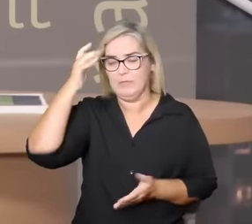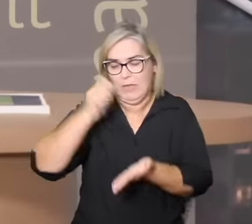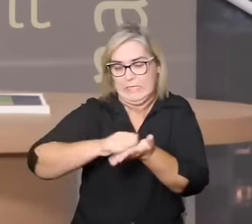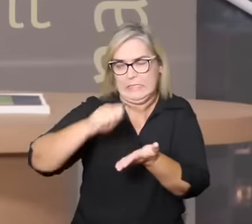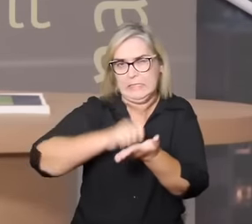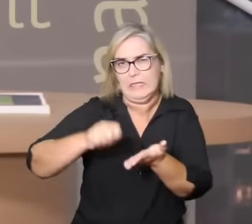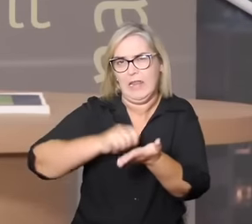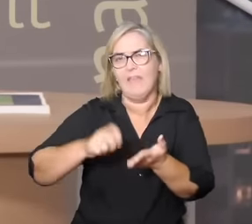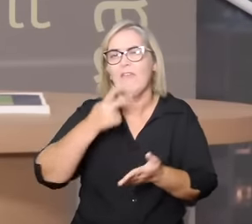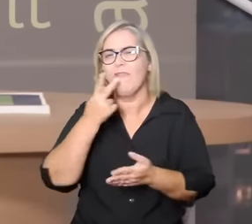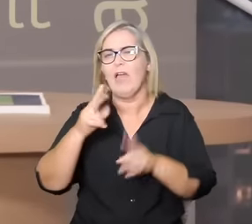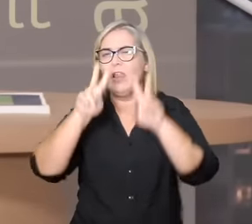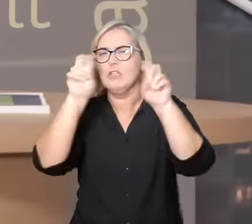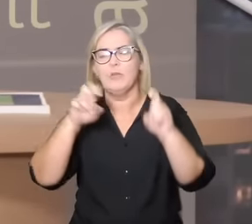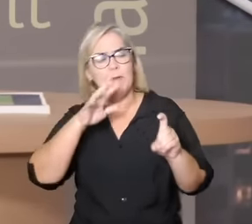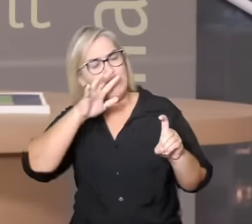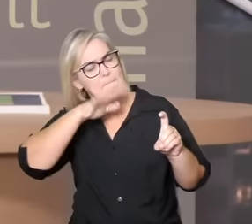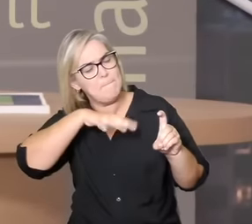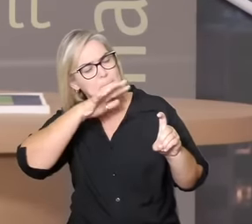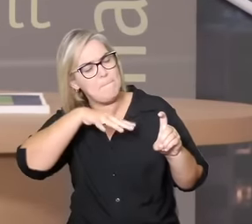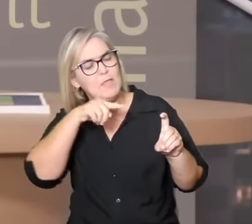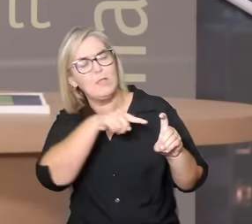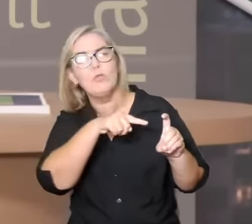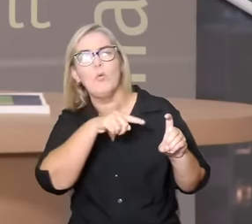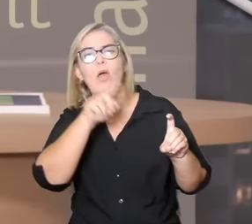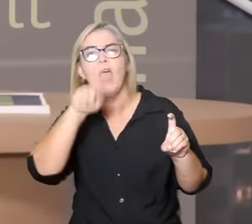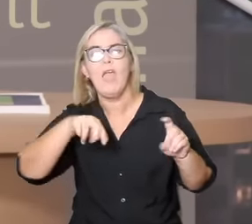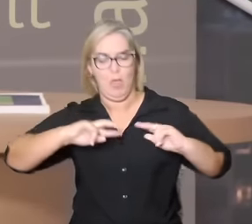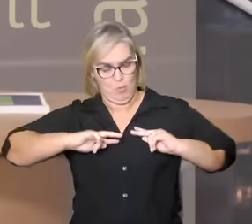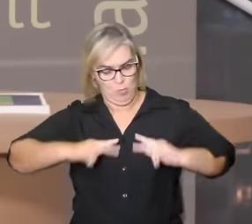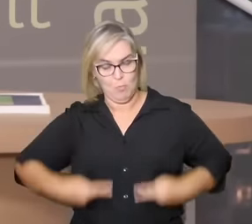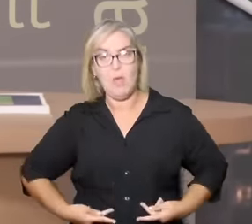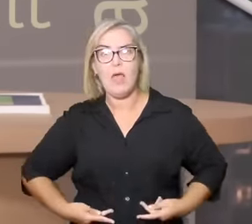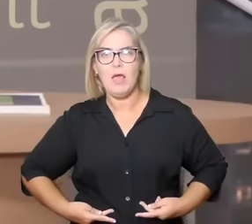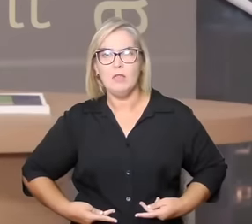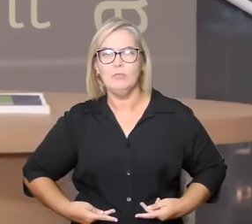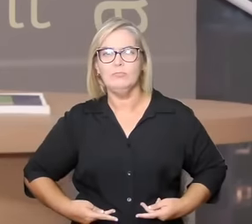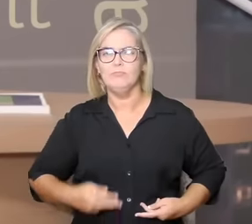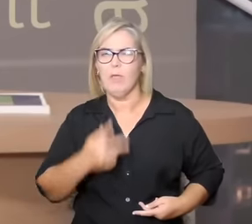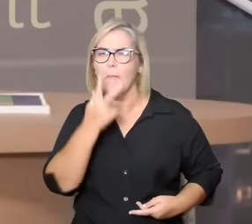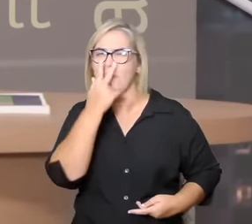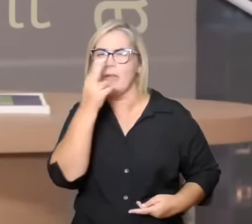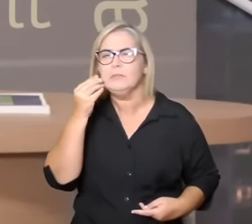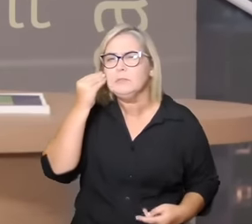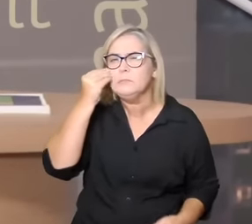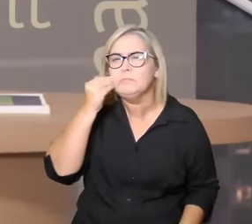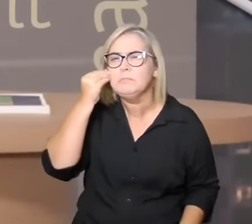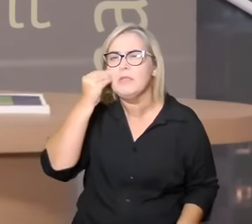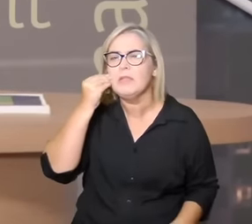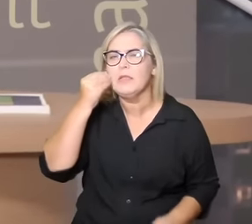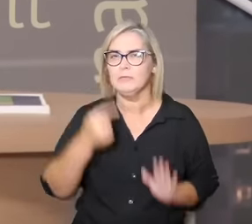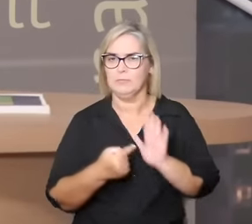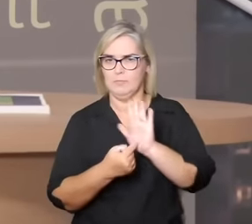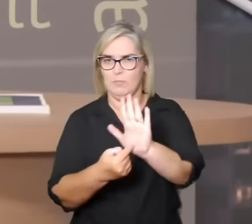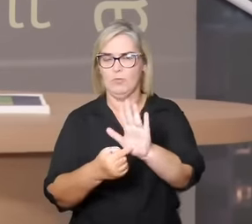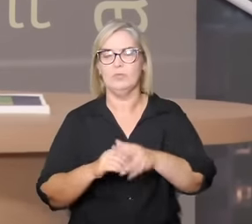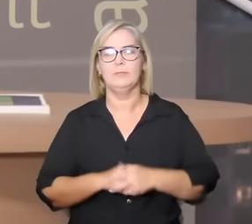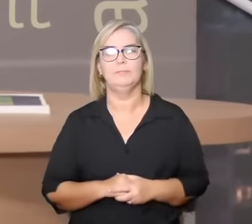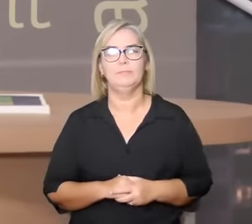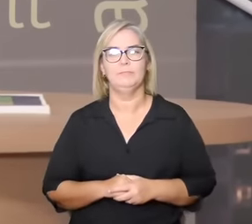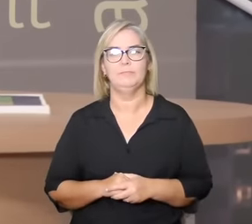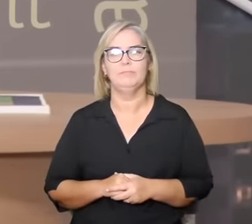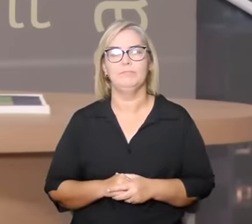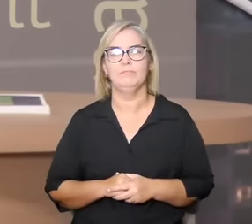os mitos são fotografias da condição humana. Os mitos revelam alguma coisa sobre nós. E, dito